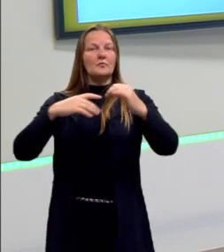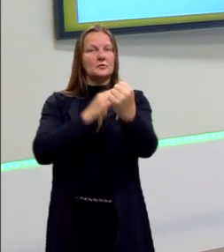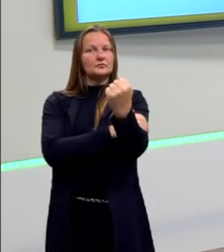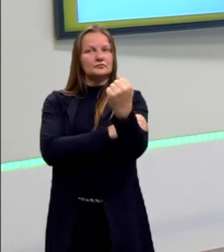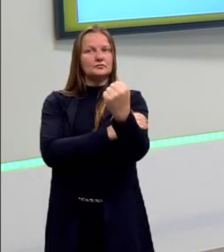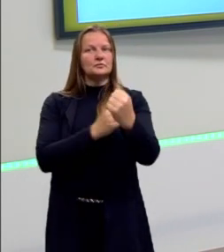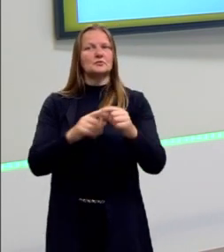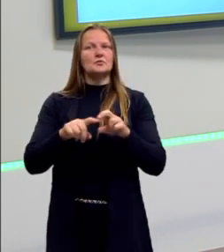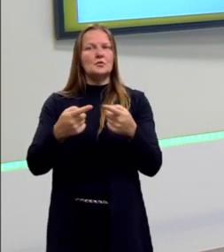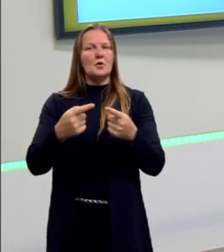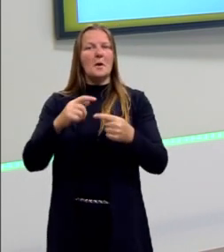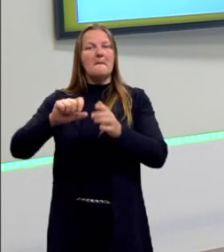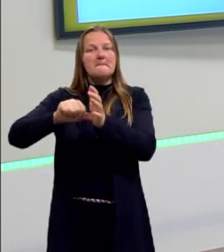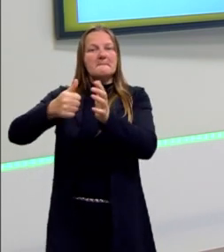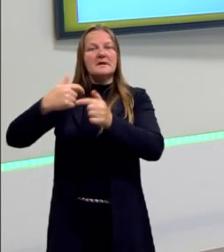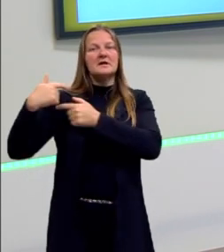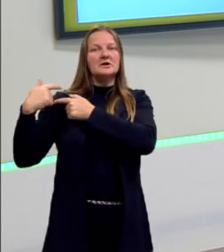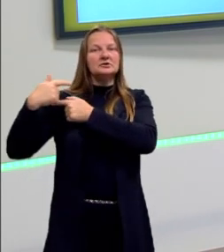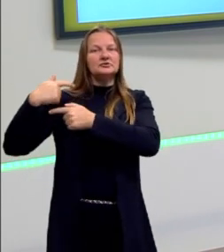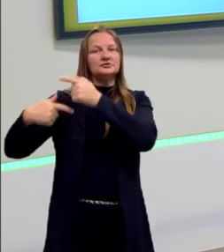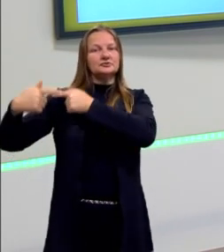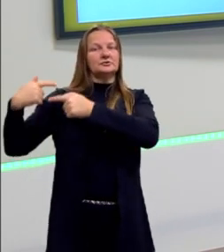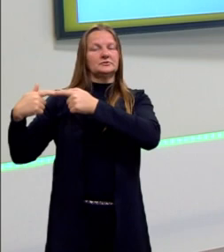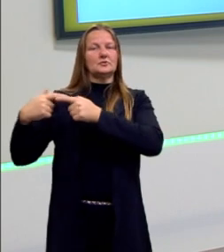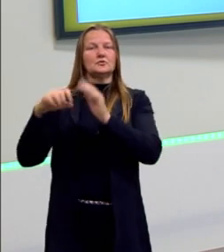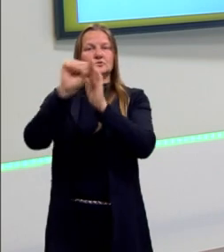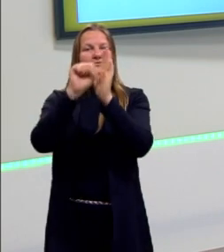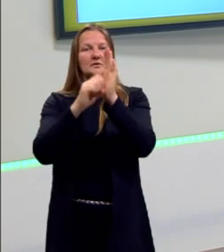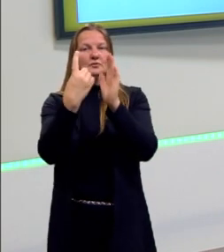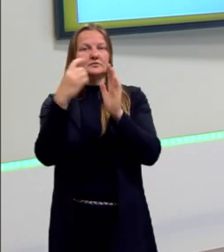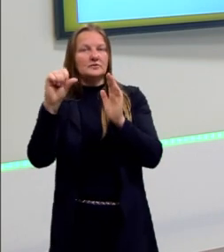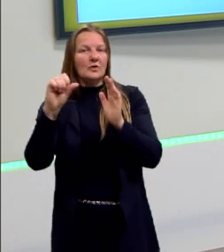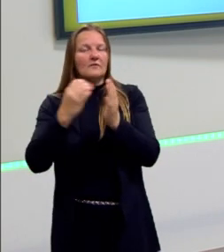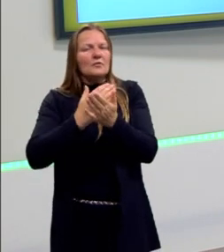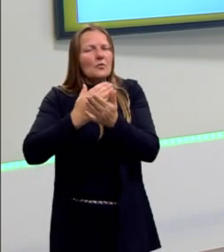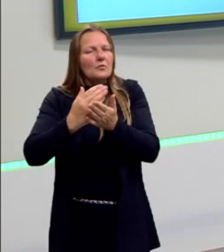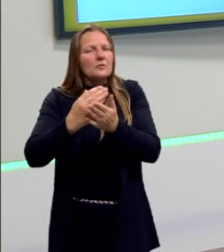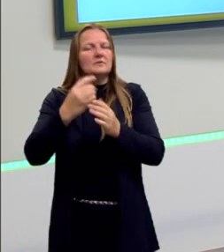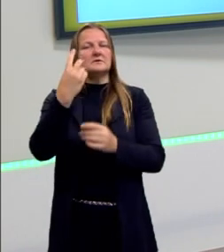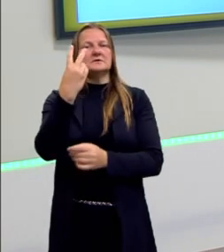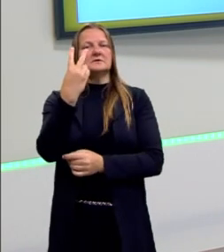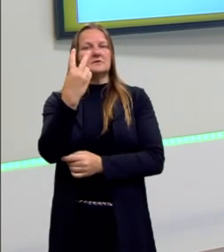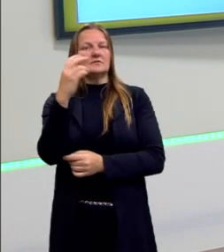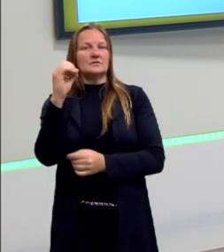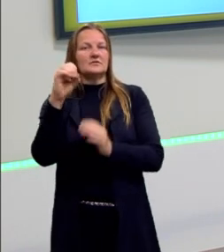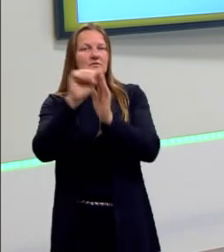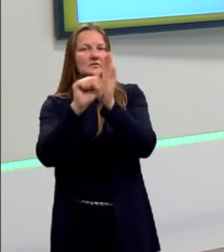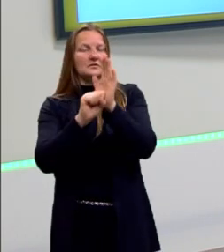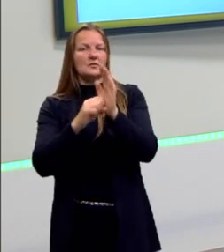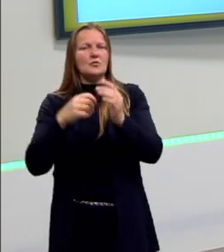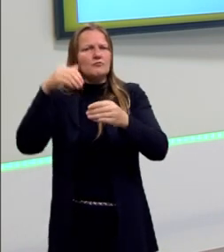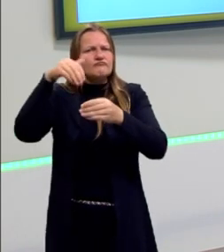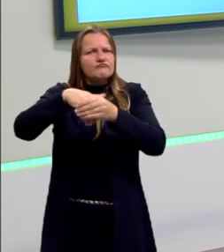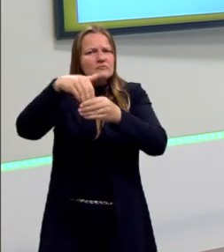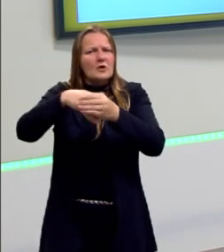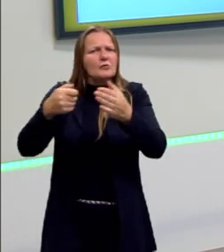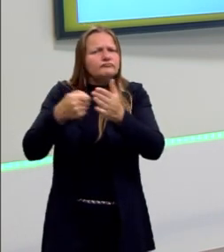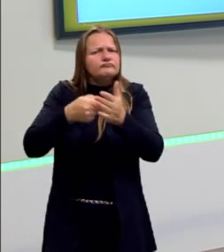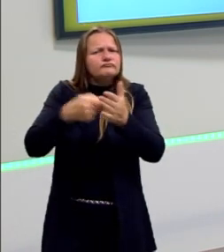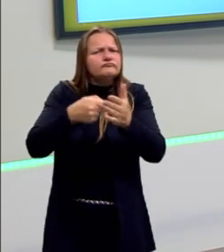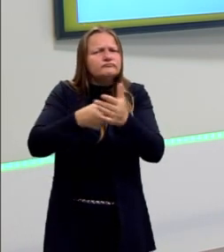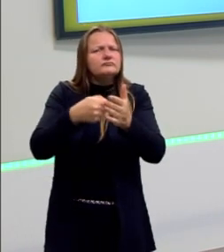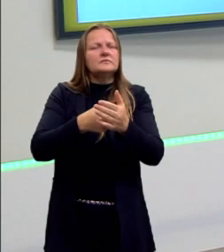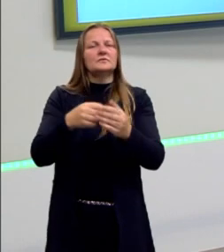diz que a primeira geração seria ali no final do século XIX, início do século XX, lutando pelo direito ao voto, às sufragistas.